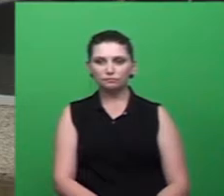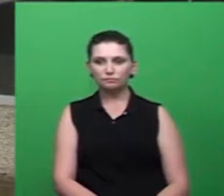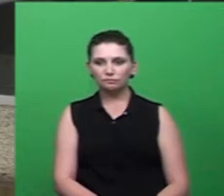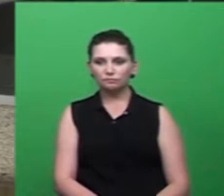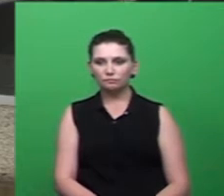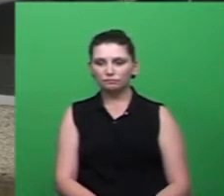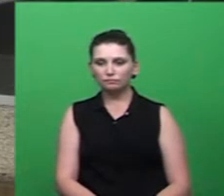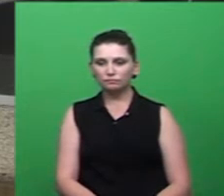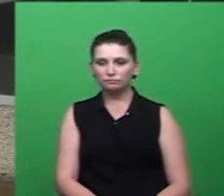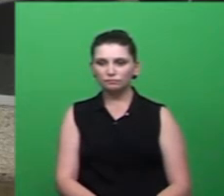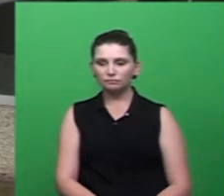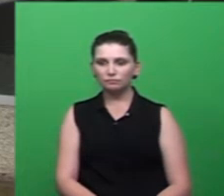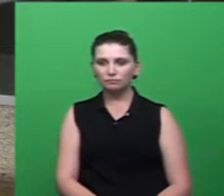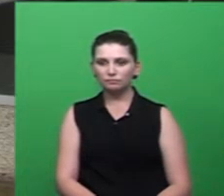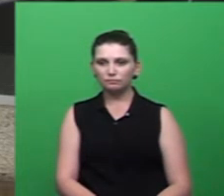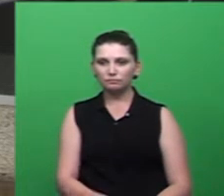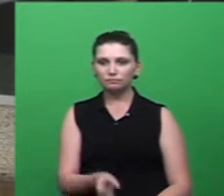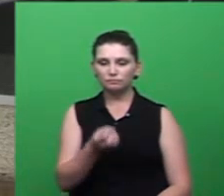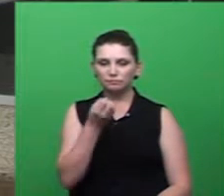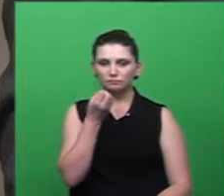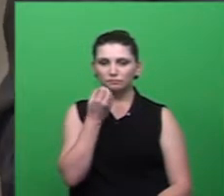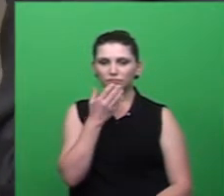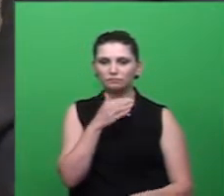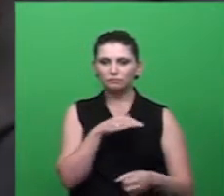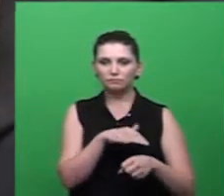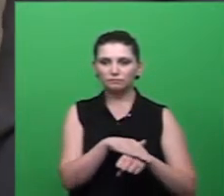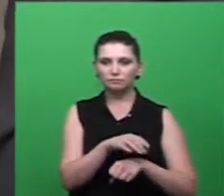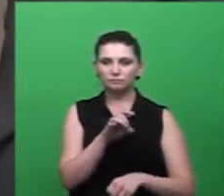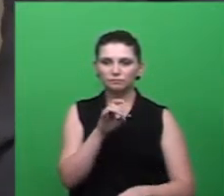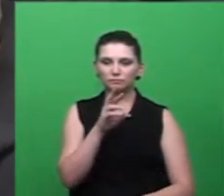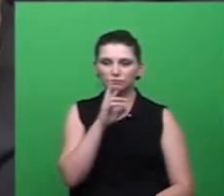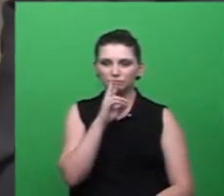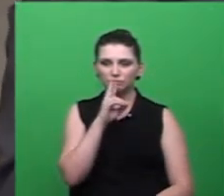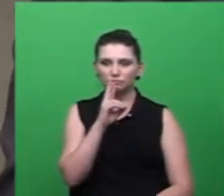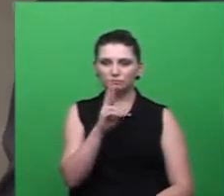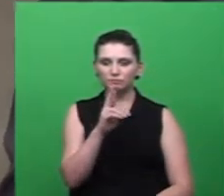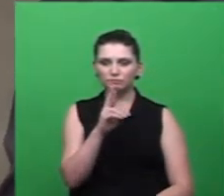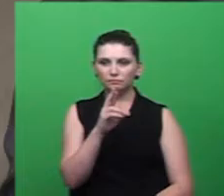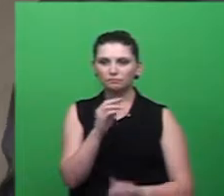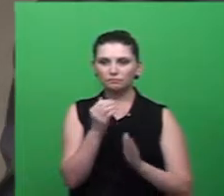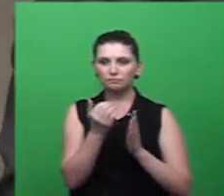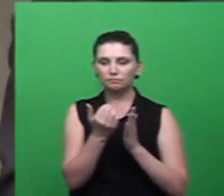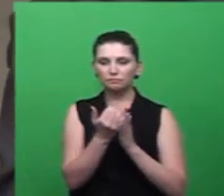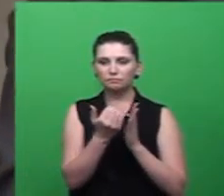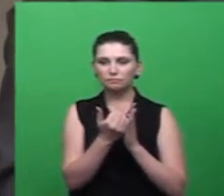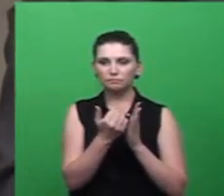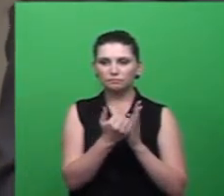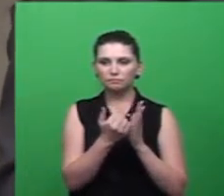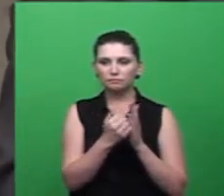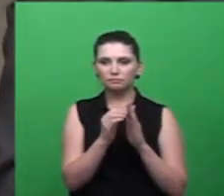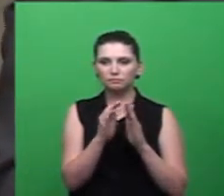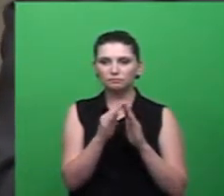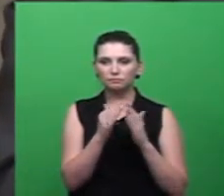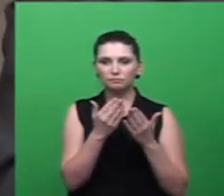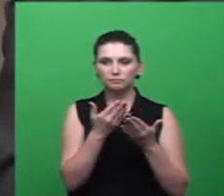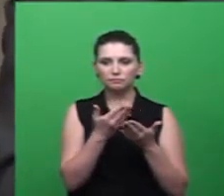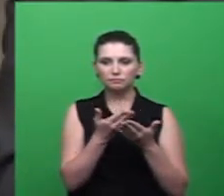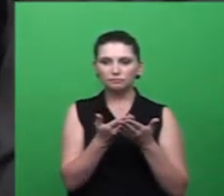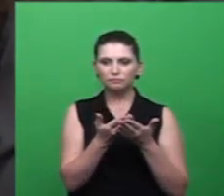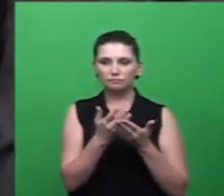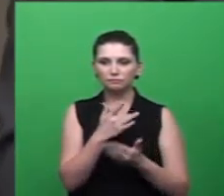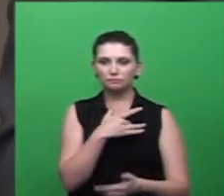só para responder em relação ao programa Saúde na Escola que o Rosemar falou que iniciou em